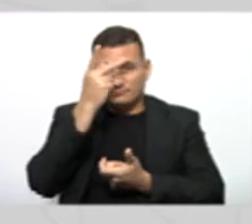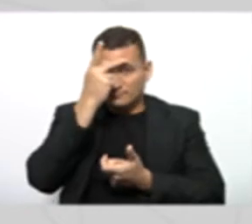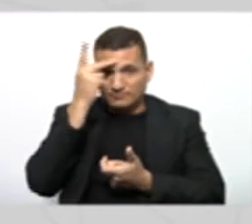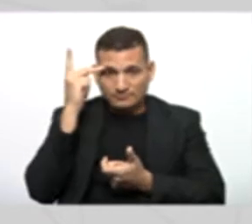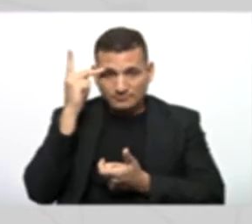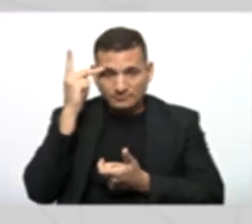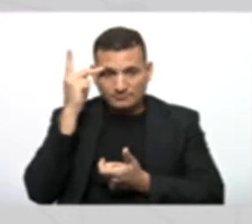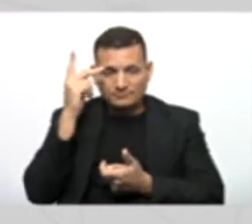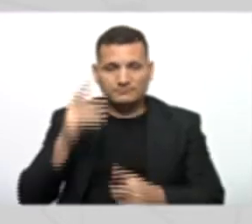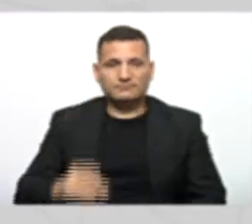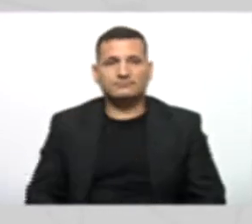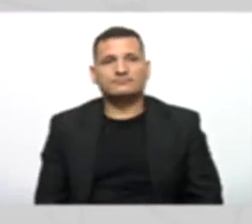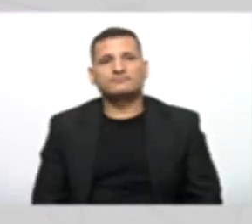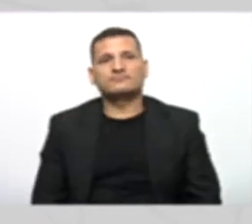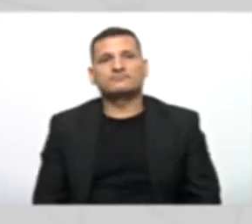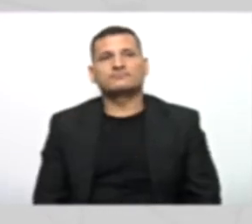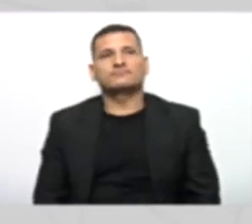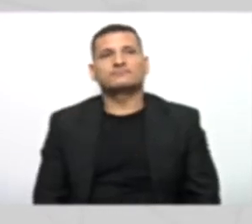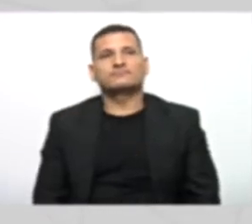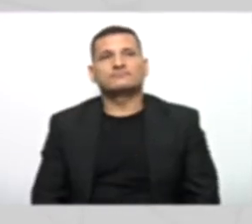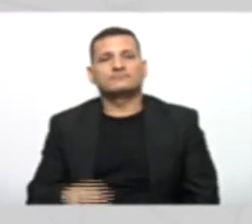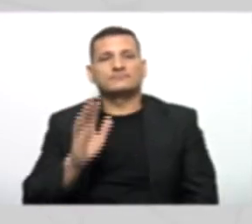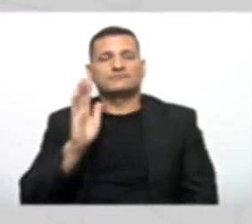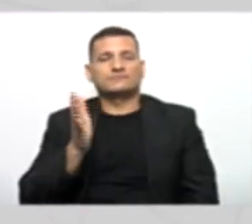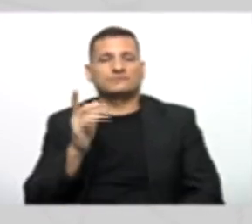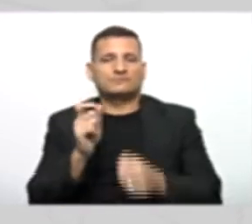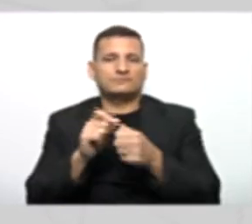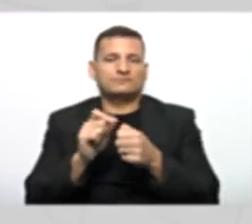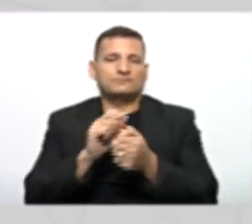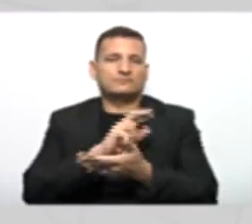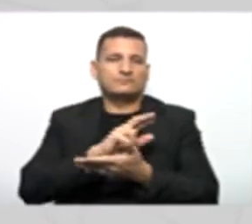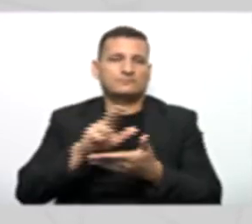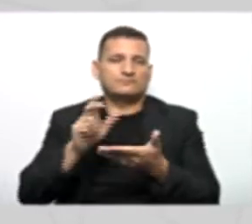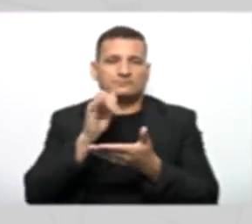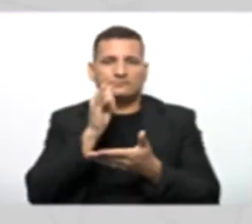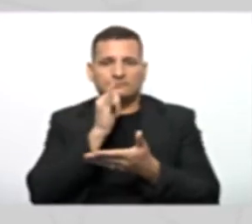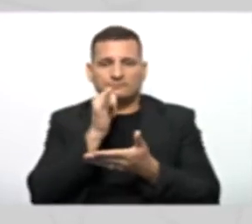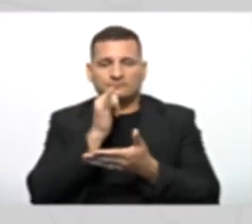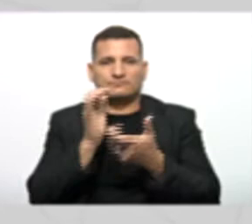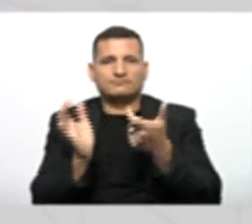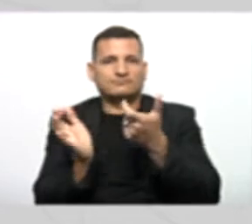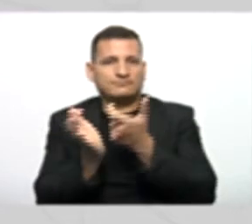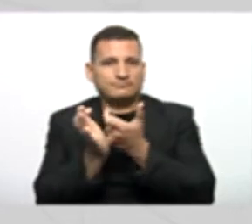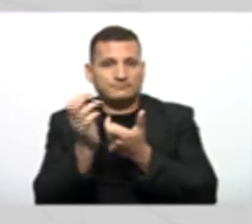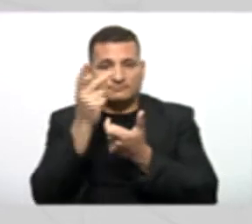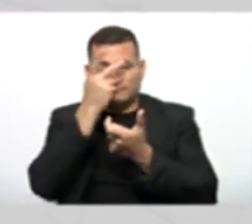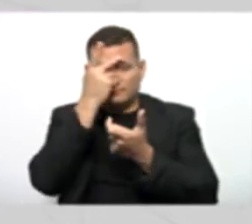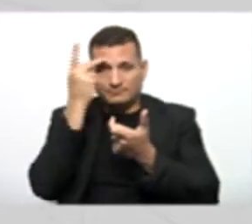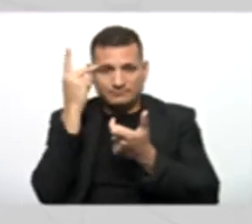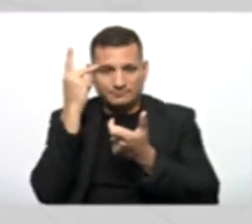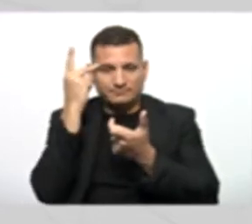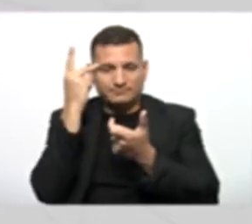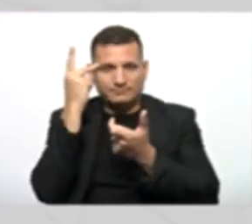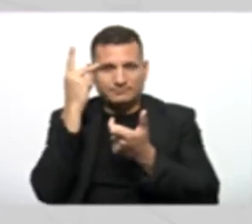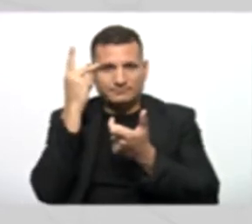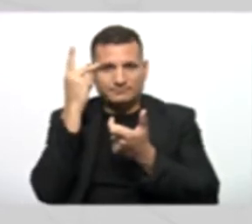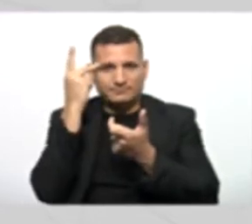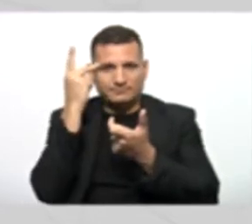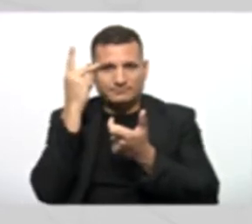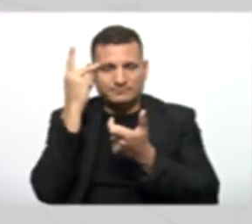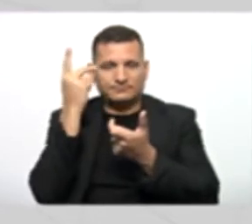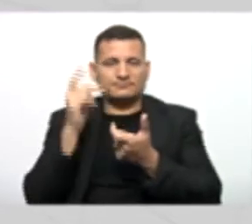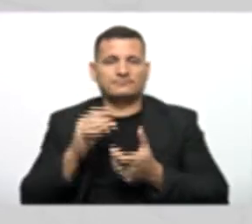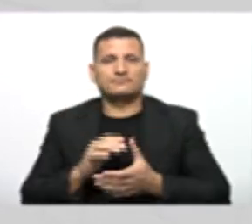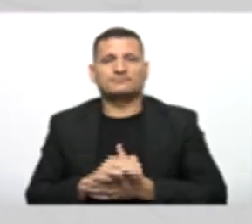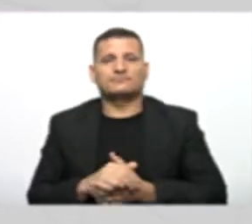certo? Nós já criamos aqui vários exemplos utilizando a classe pessoa que originava diversos objetos,